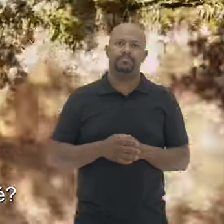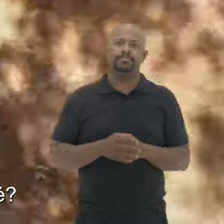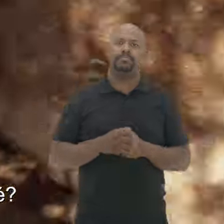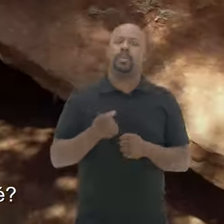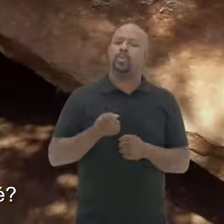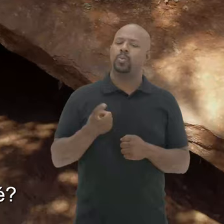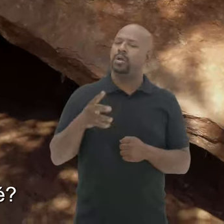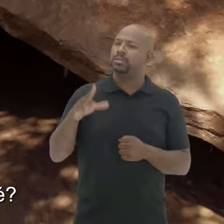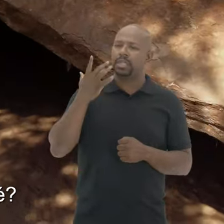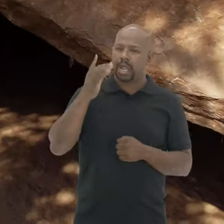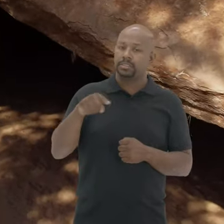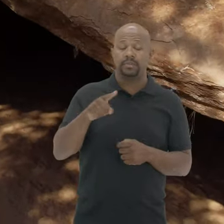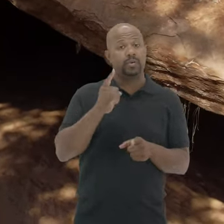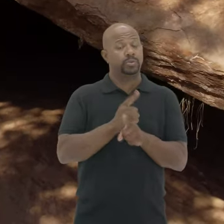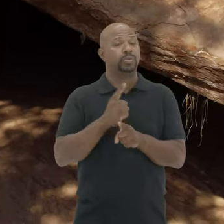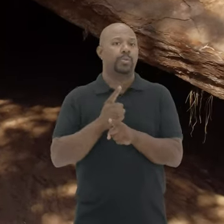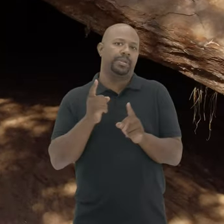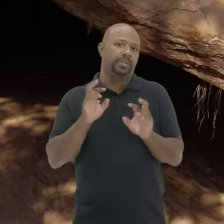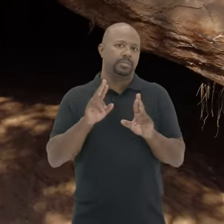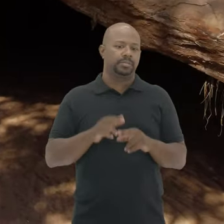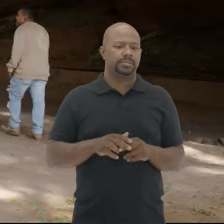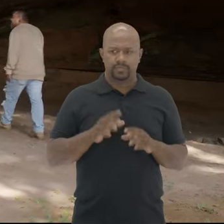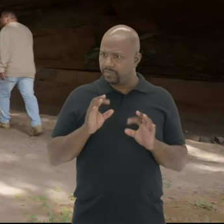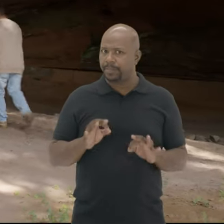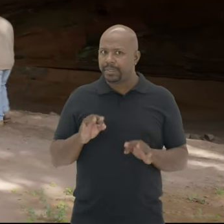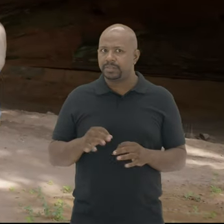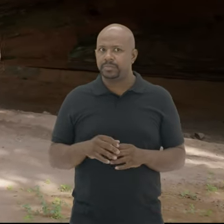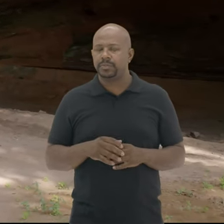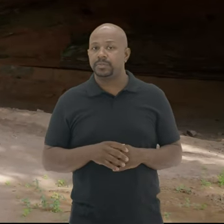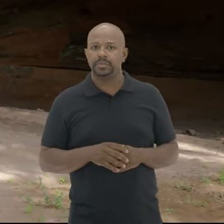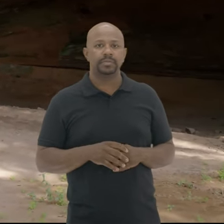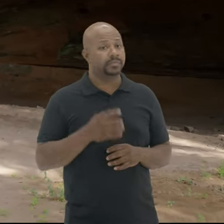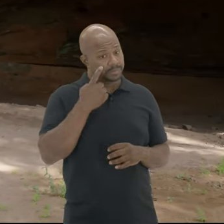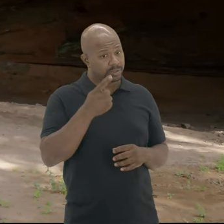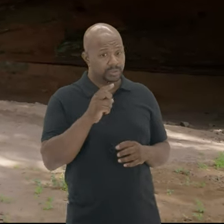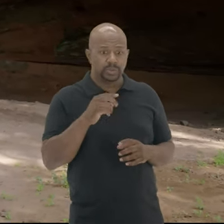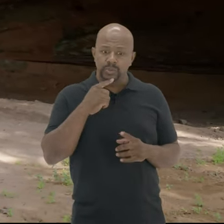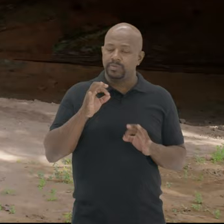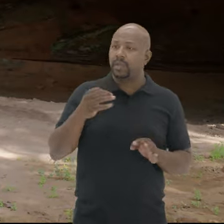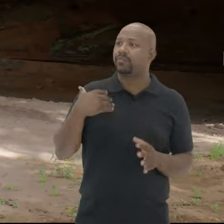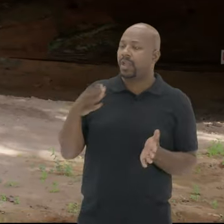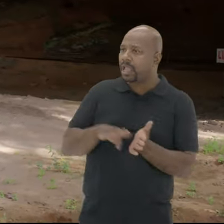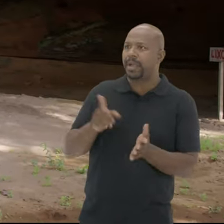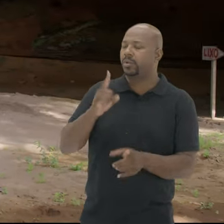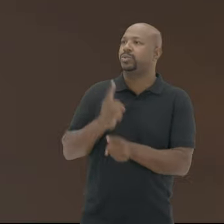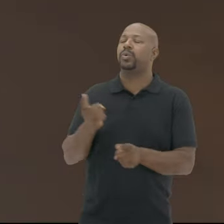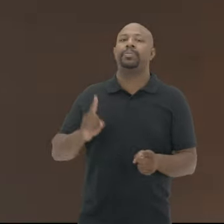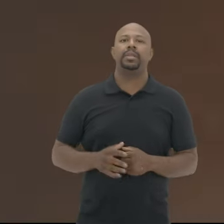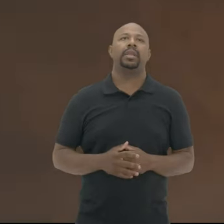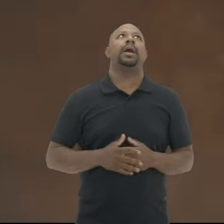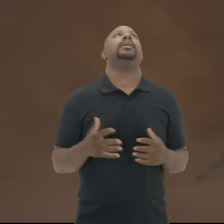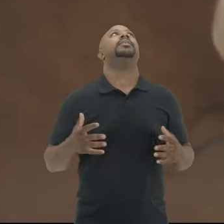E quando será que ela se vai? Vamos descobrir Vai o mesmo Eu tenho dúvida Eu ia vir até aqui Para não descobrir